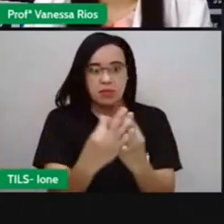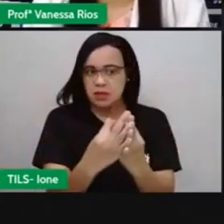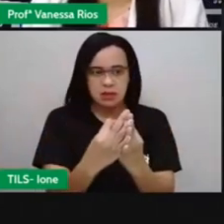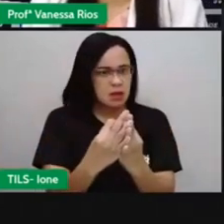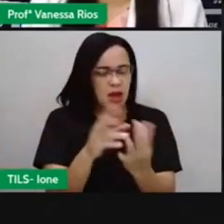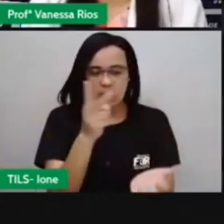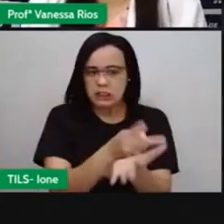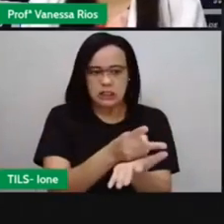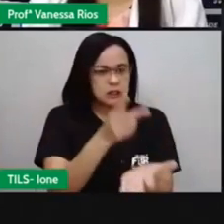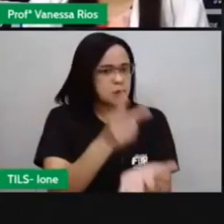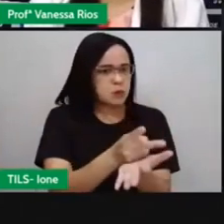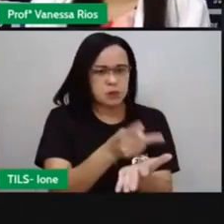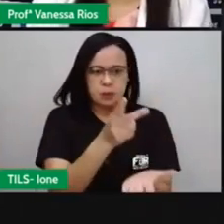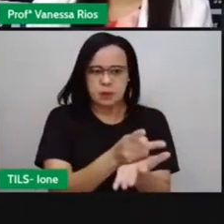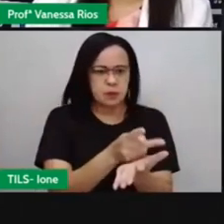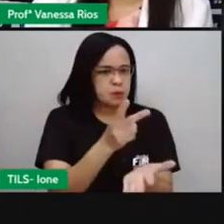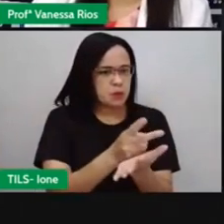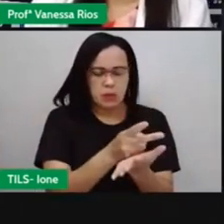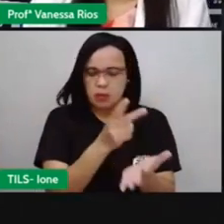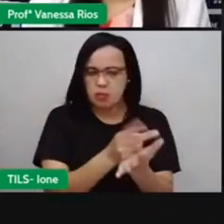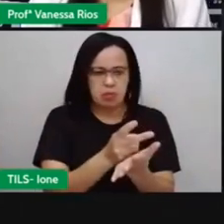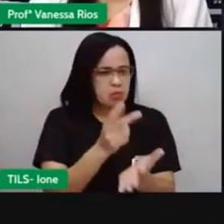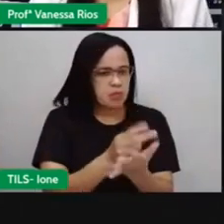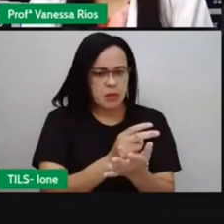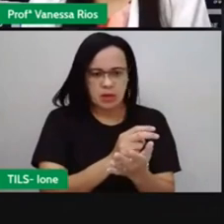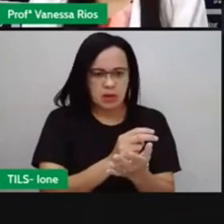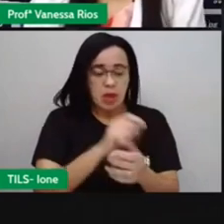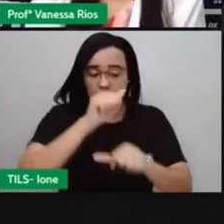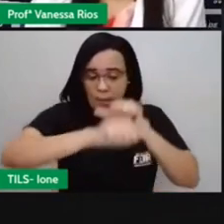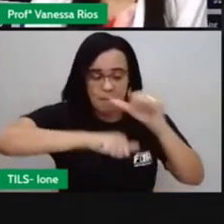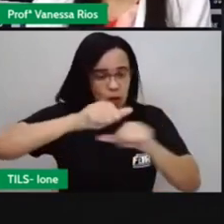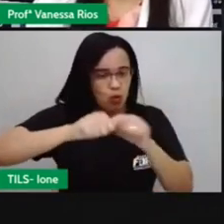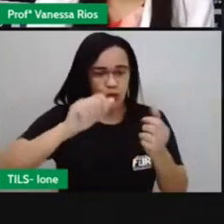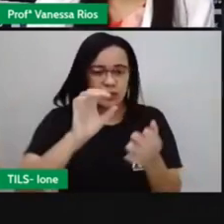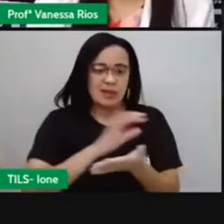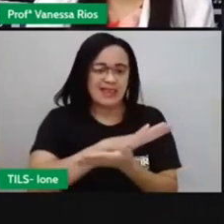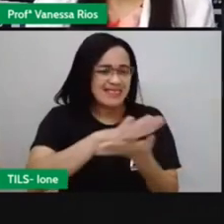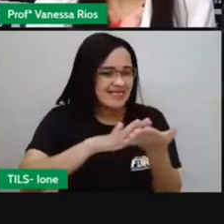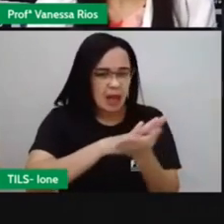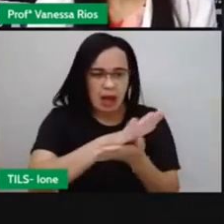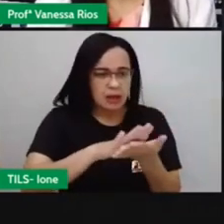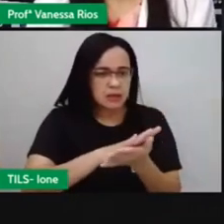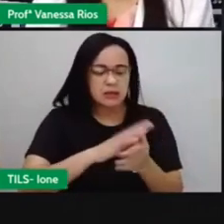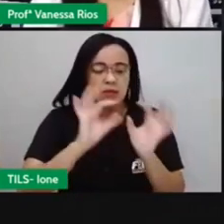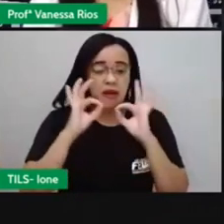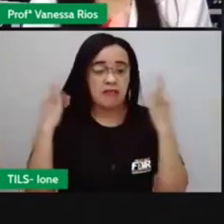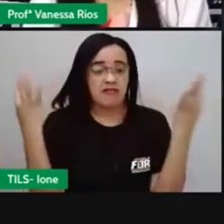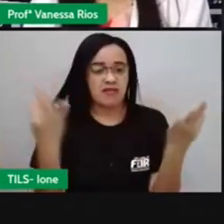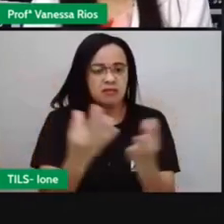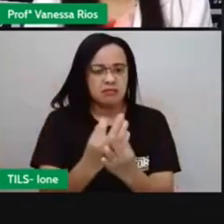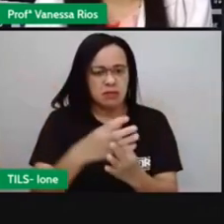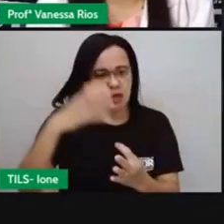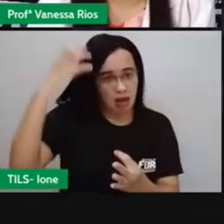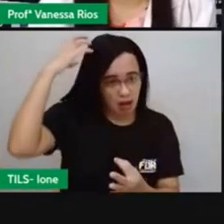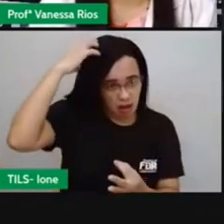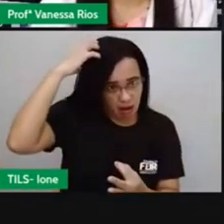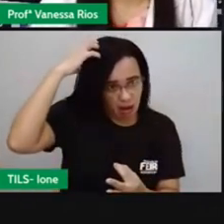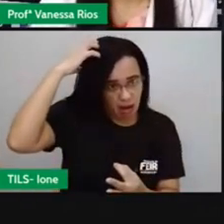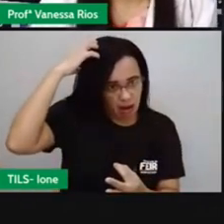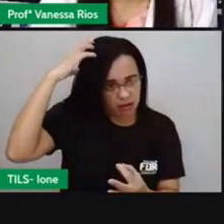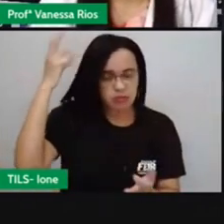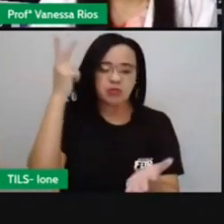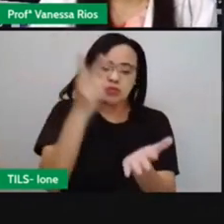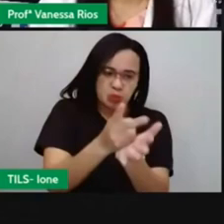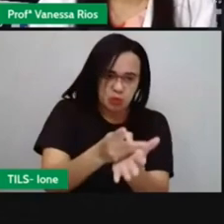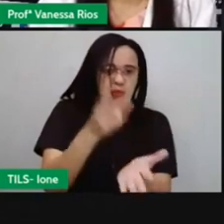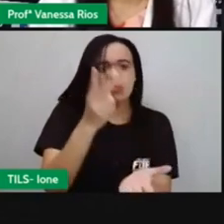Aí a gente observa isso acontecendo, né? Dom João VI, que era um príncipe regente porque a sua mãe, né,